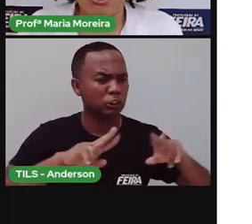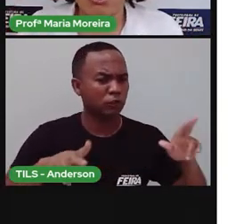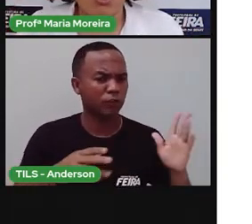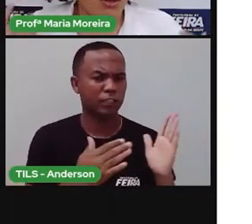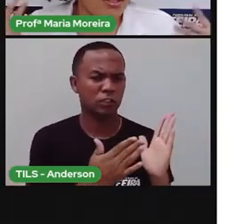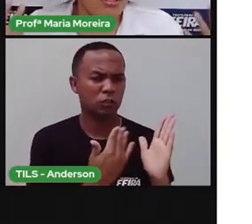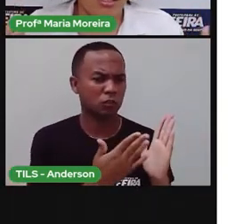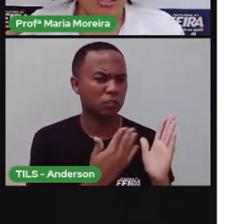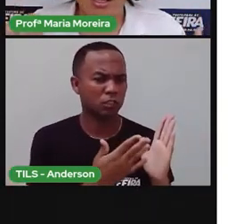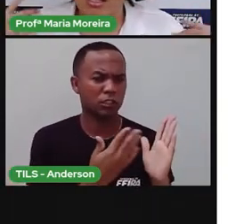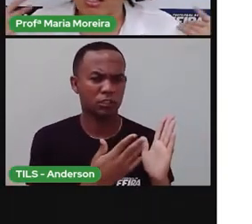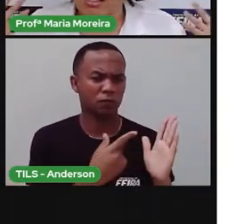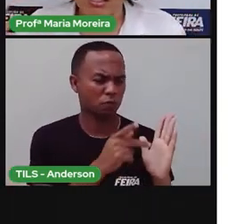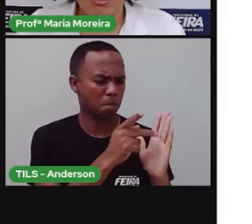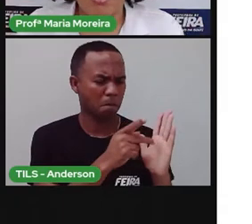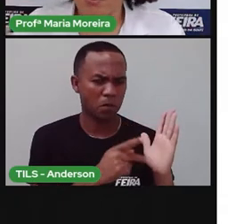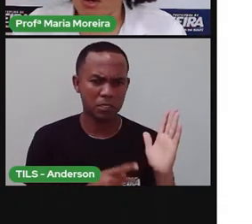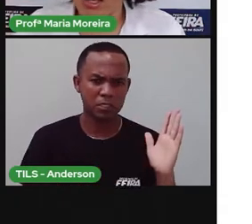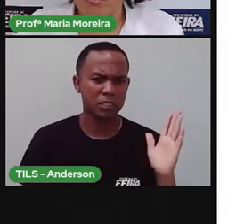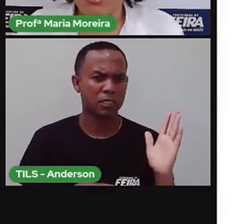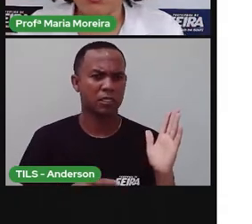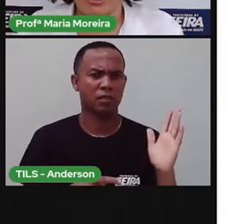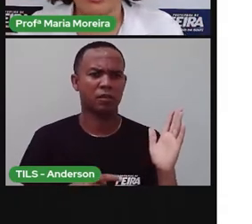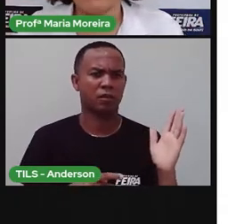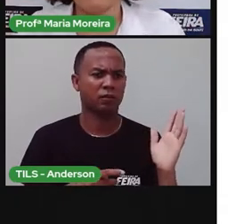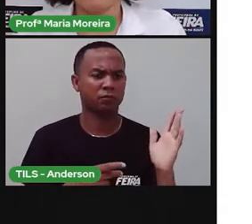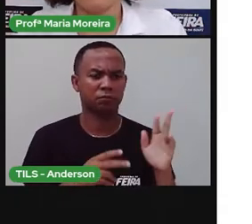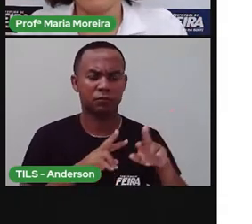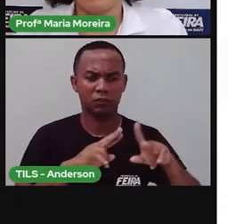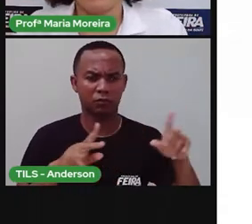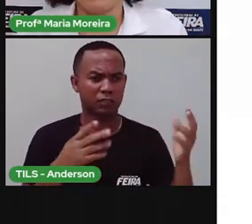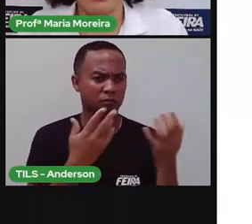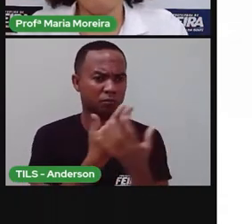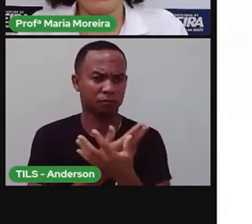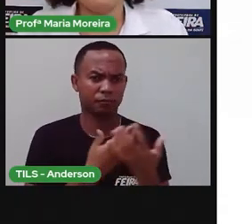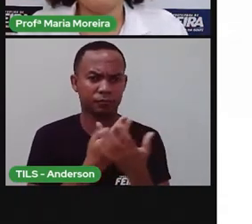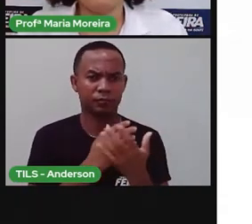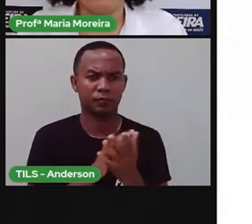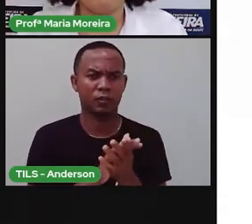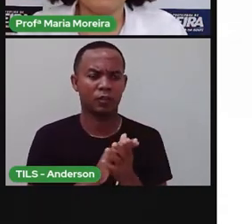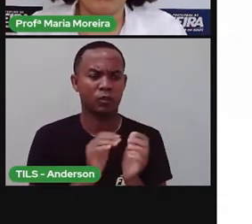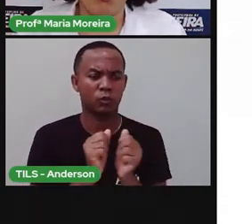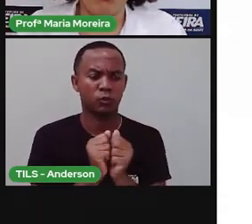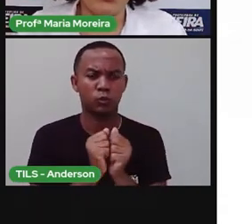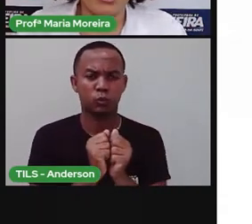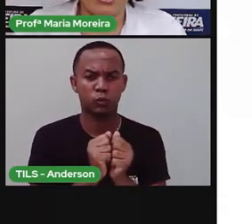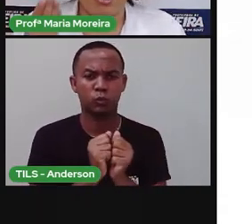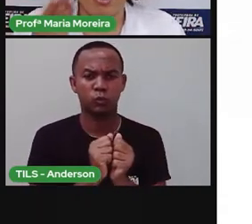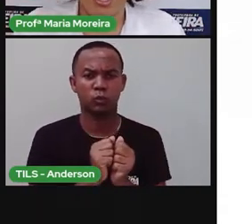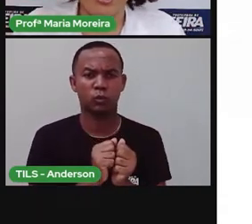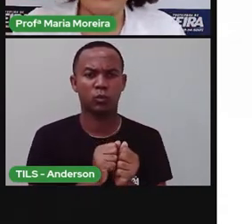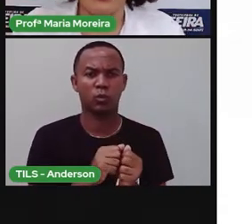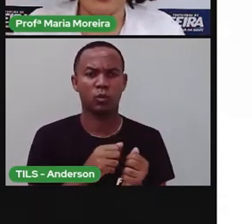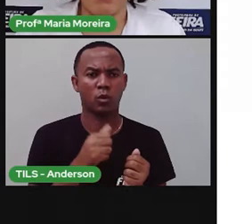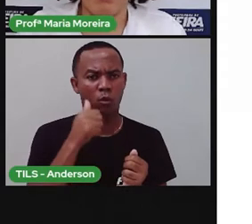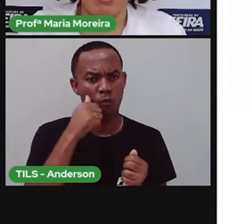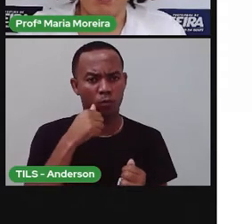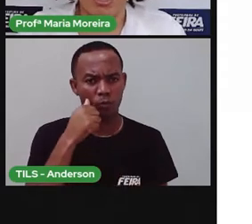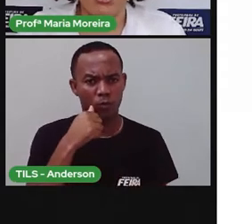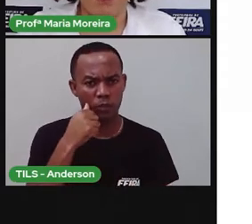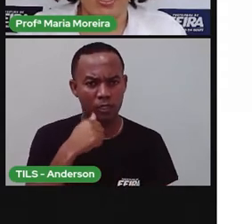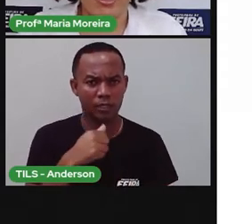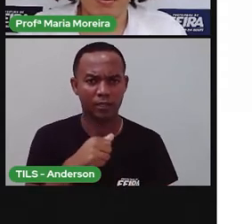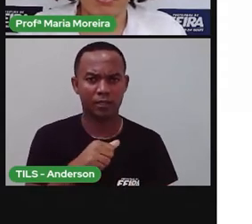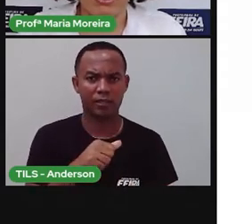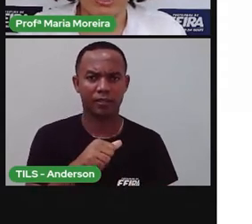textos, poesias, poemas, no caso. Ao lado de nomes como Cecília Meirelles, que é essa primeira